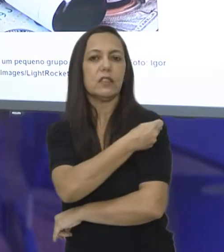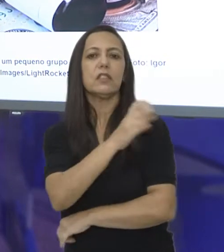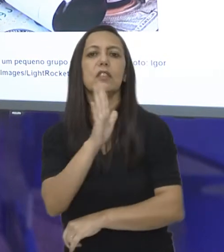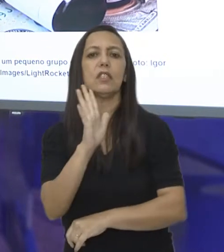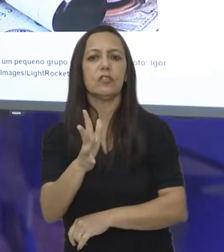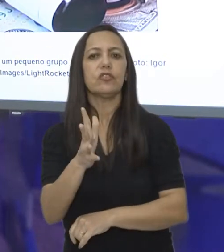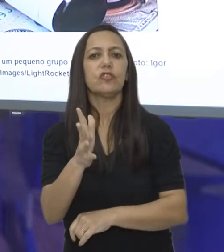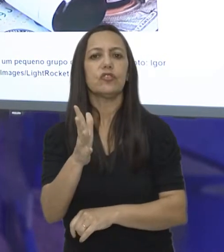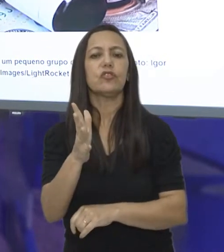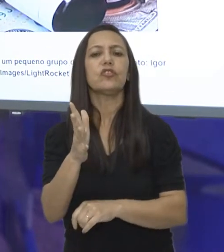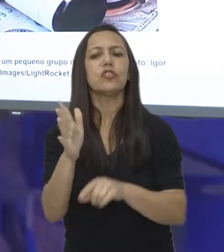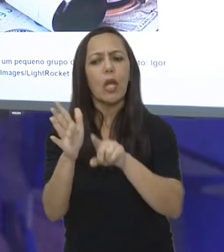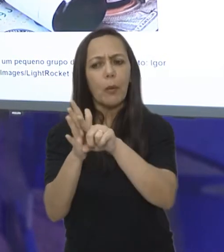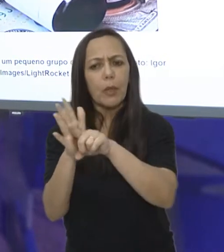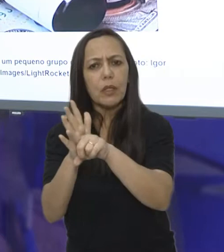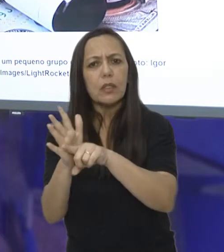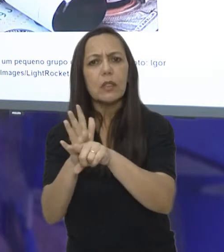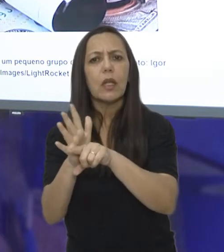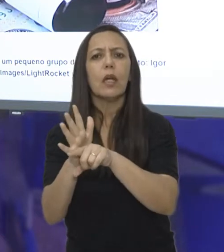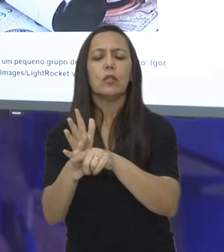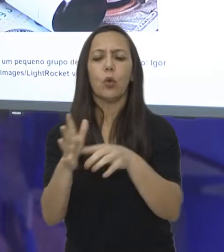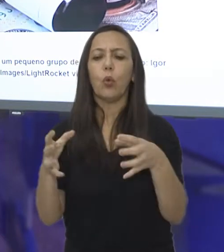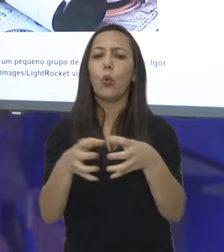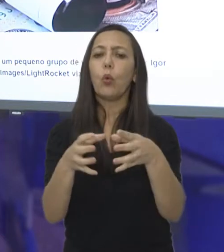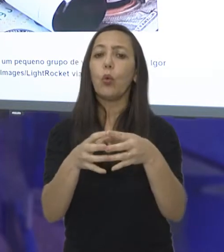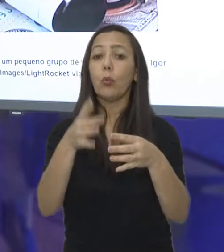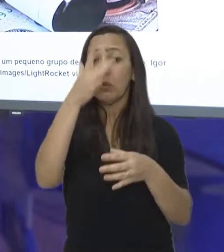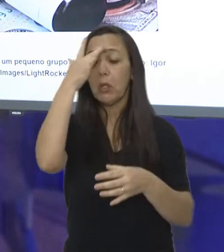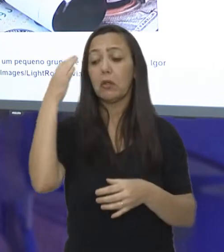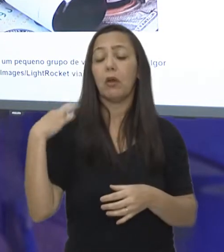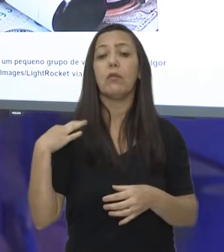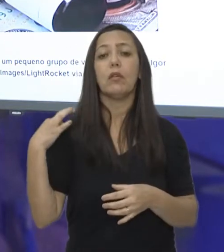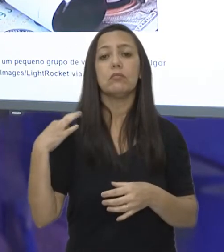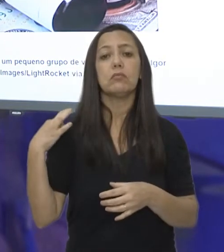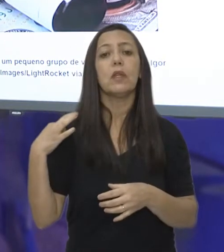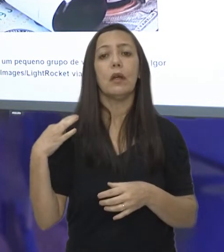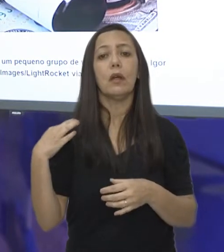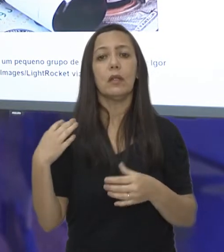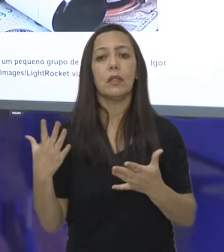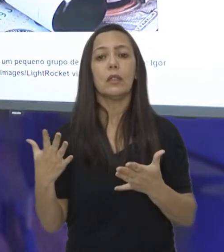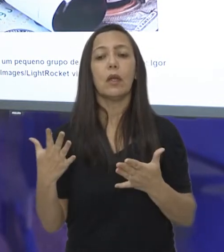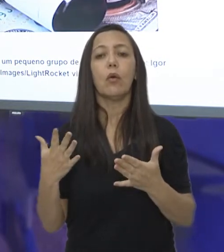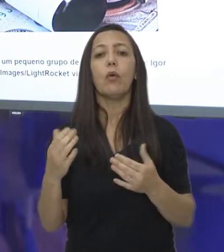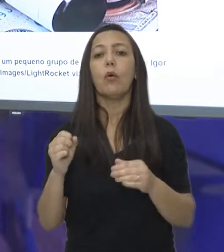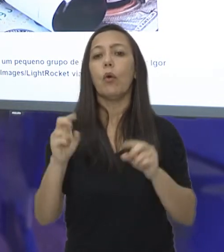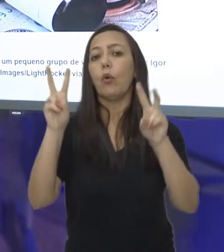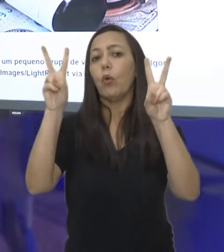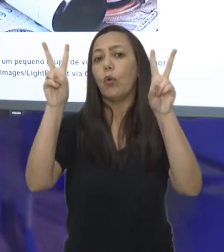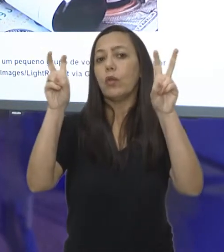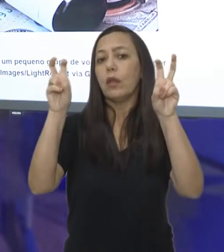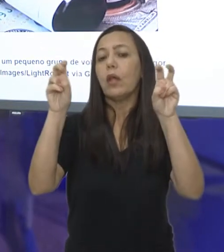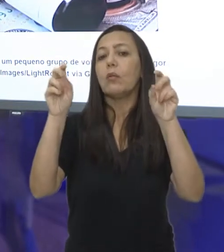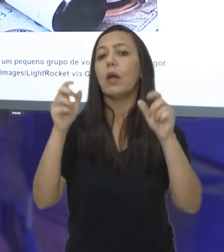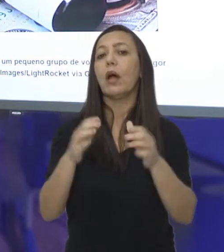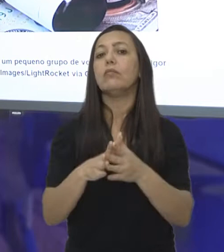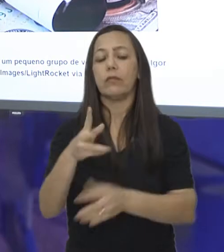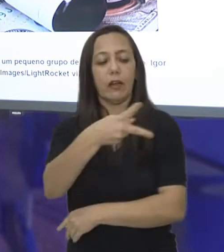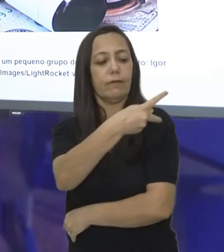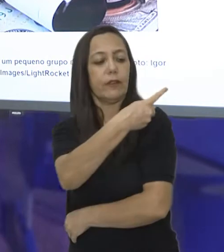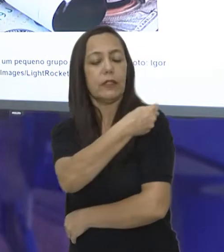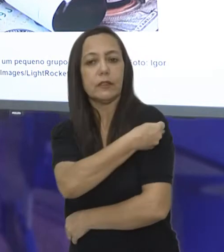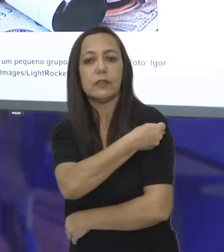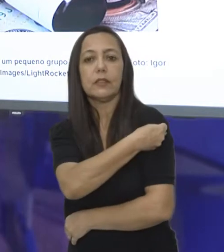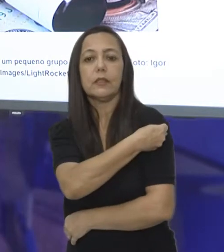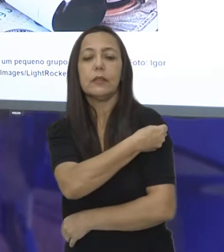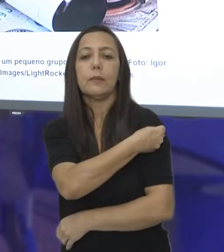testada em um pequeno grupo de voluntários. O título retrata vacina, área de saúde. A sessão